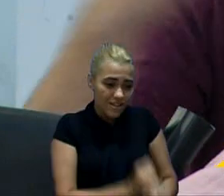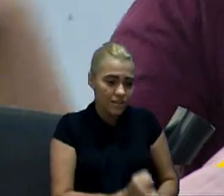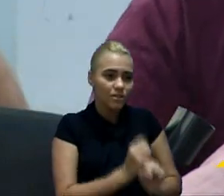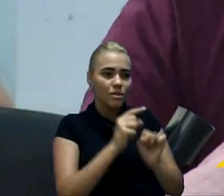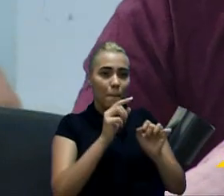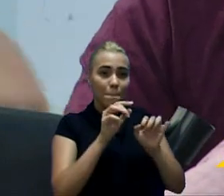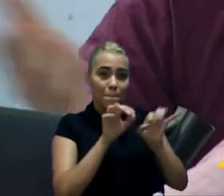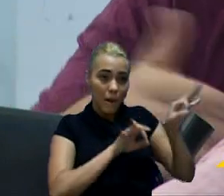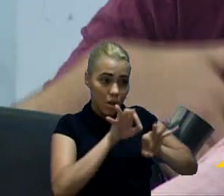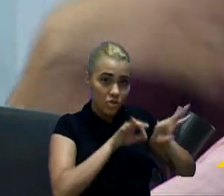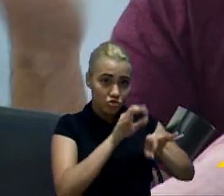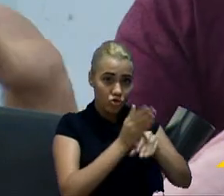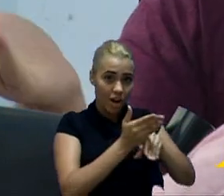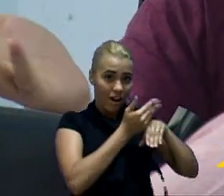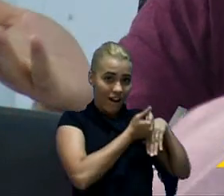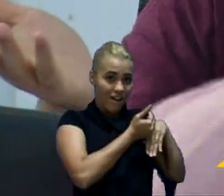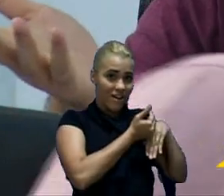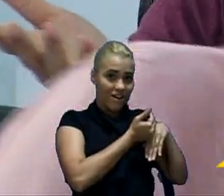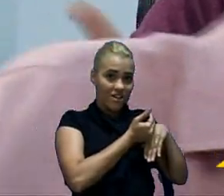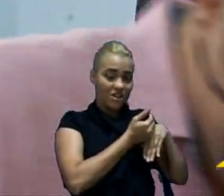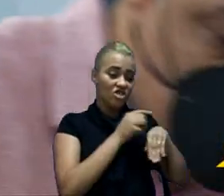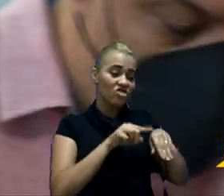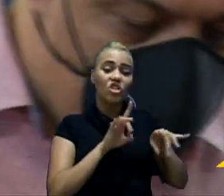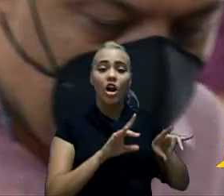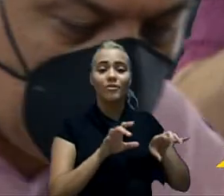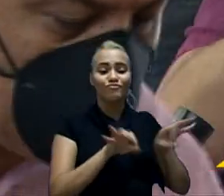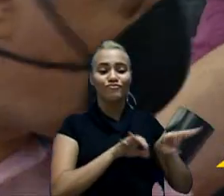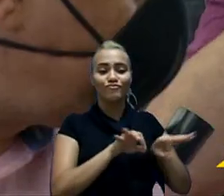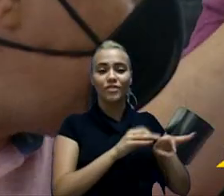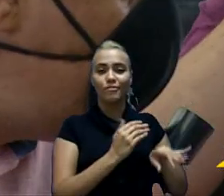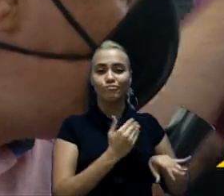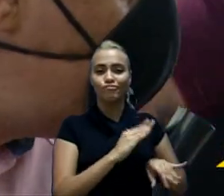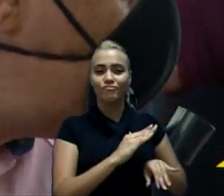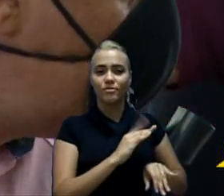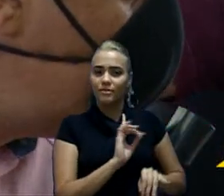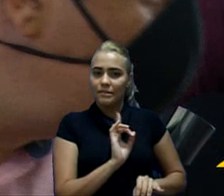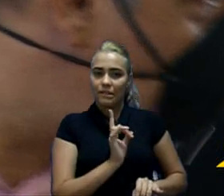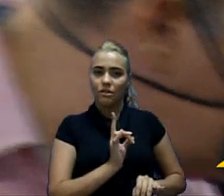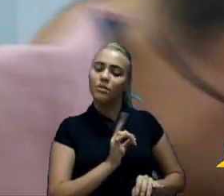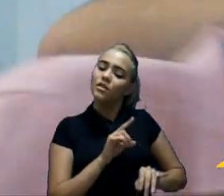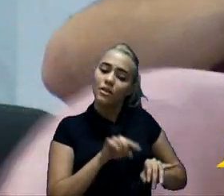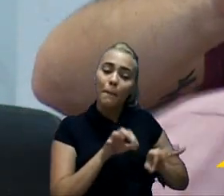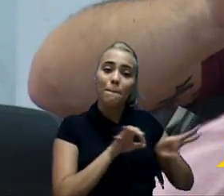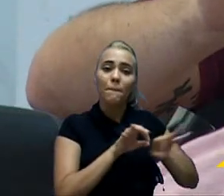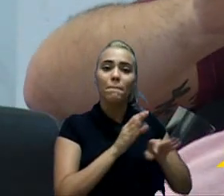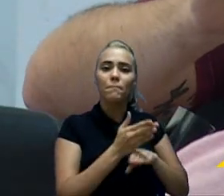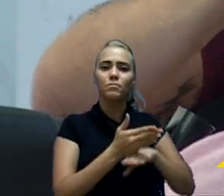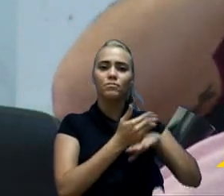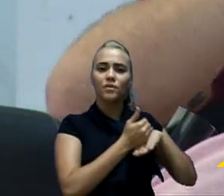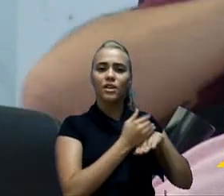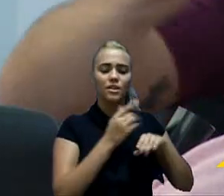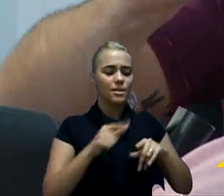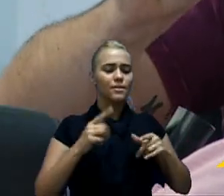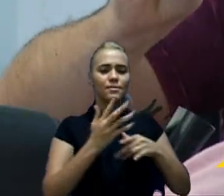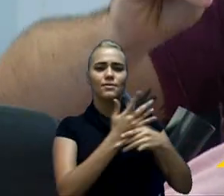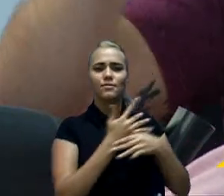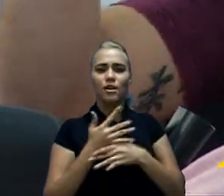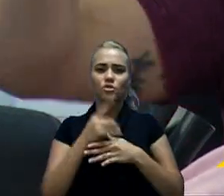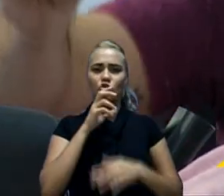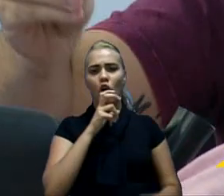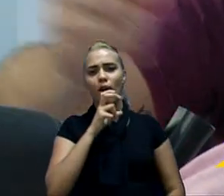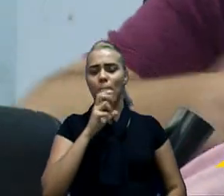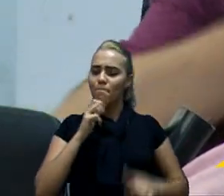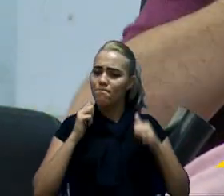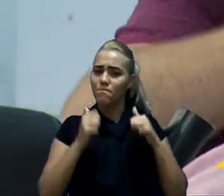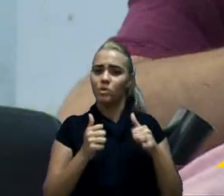feita para inglês ver e que a gente possa ter um planejamento para a cidade, que é só isso que a precisa. Quando se tem planejamento,